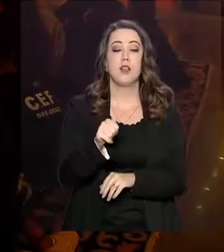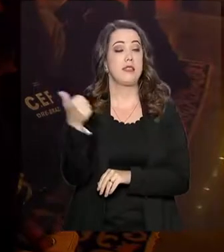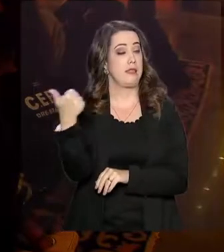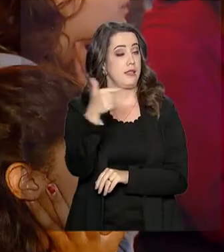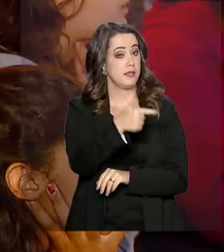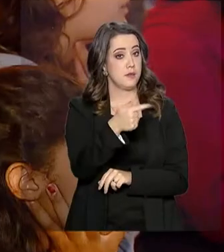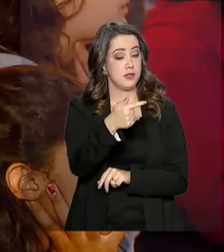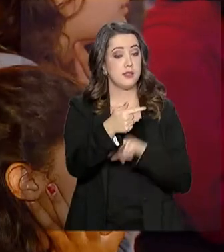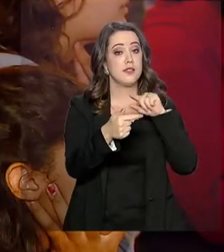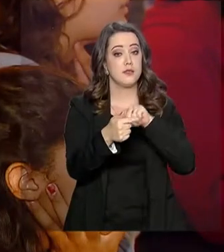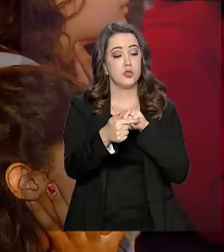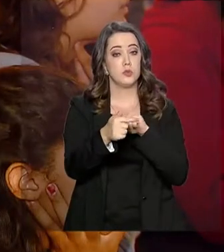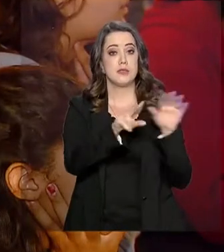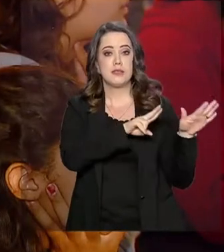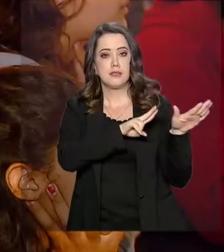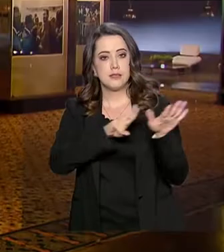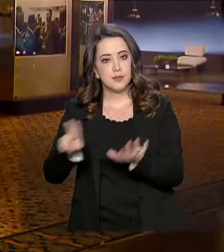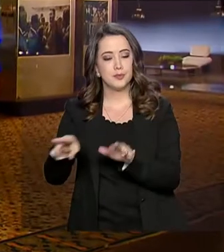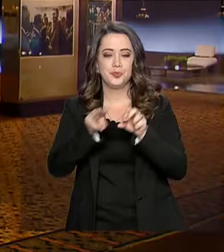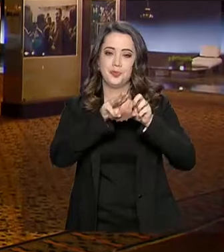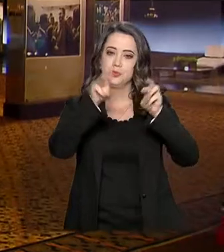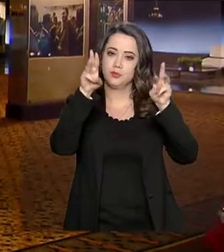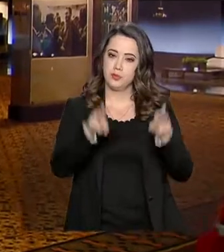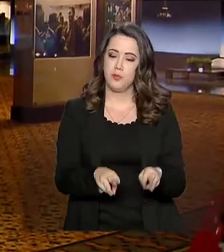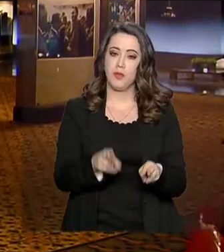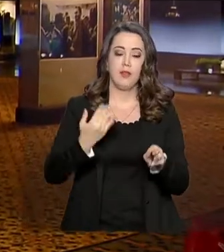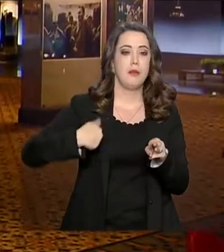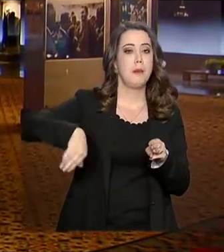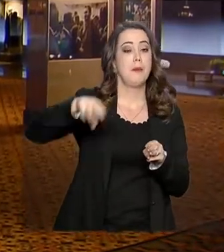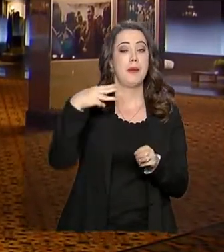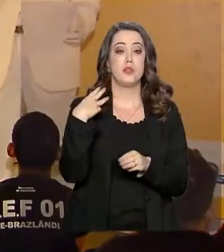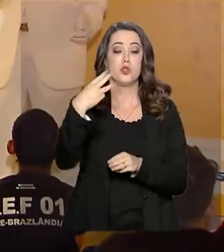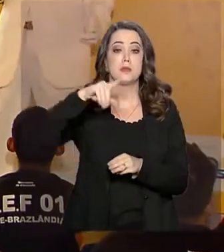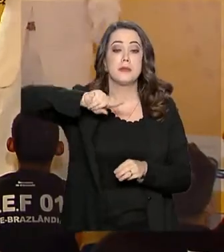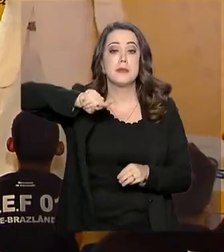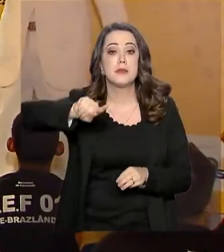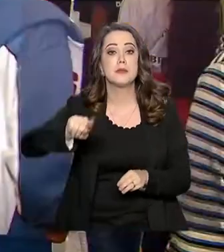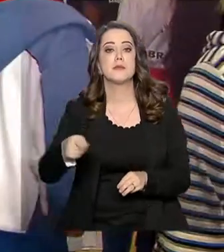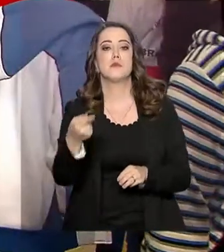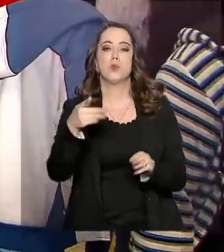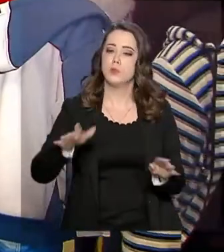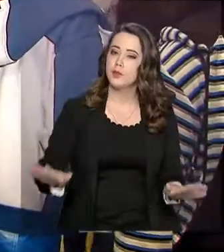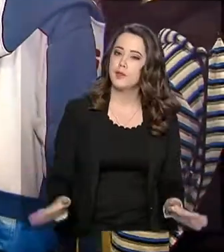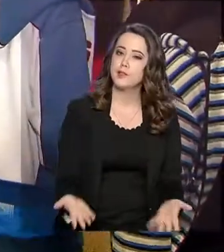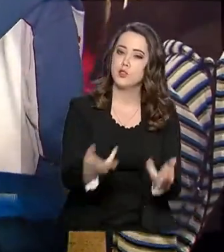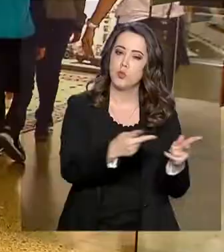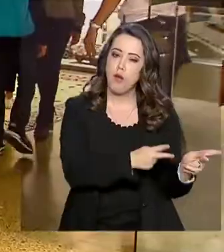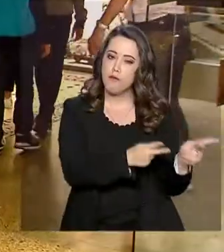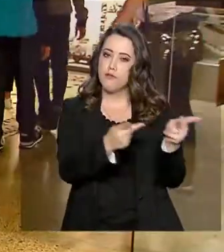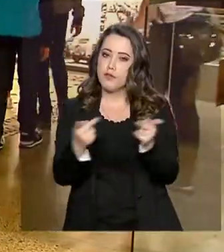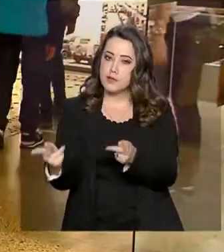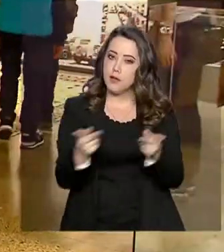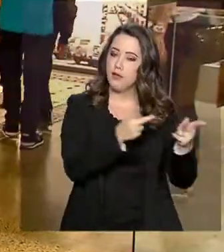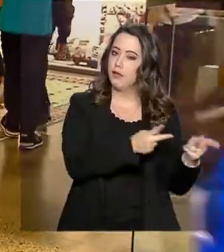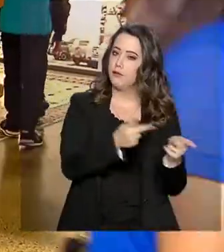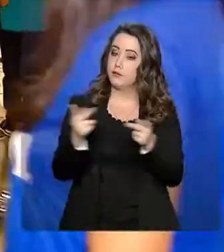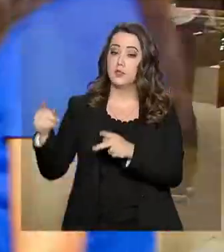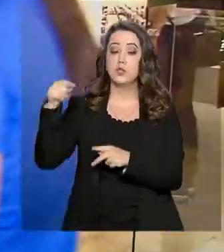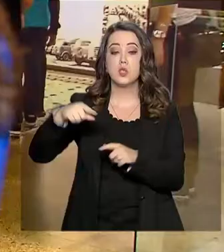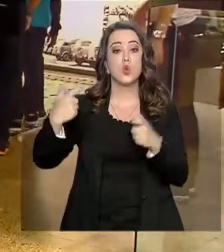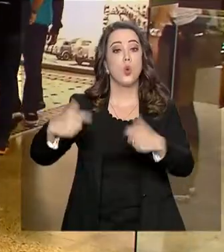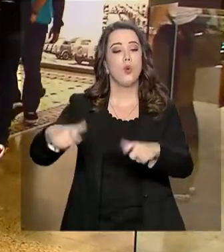Semana Nacional de Museus. São mais de 3 mil eventos para estimular a visitação a essas